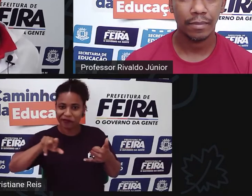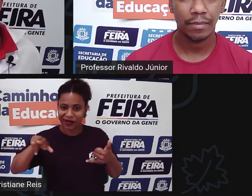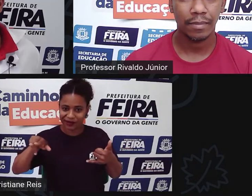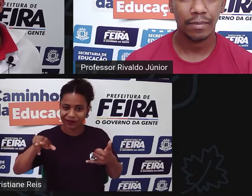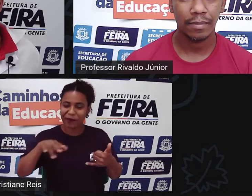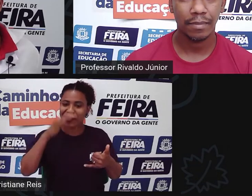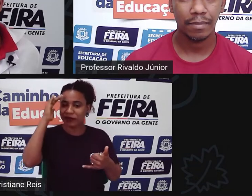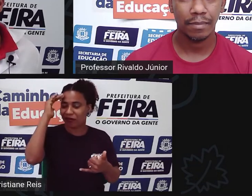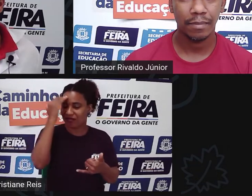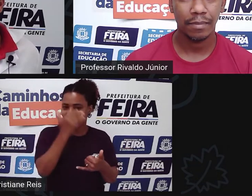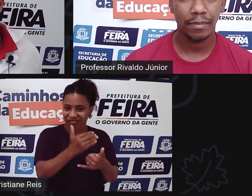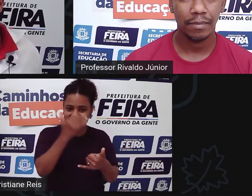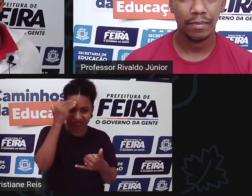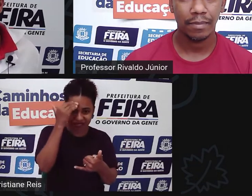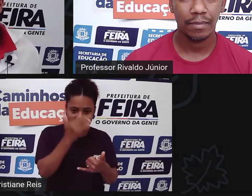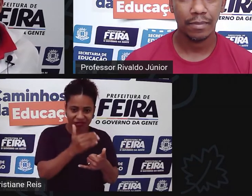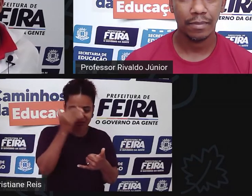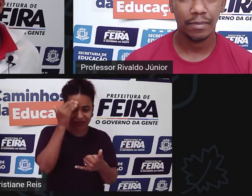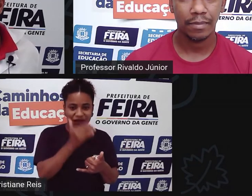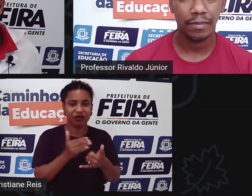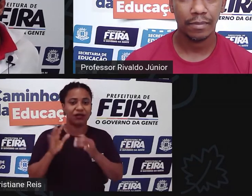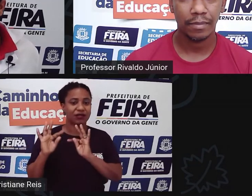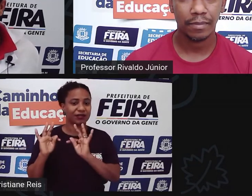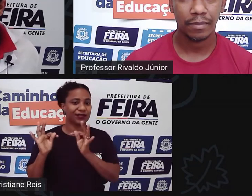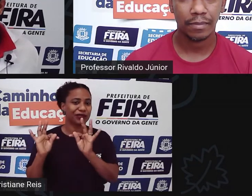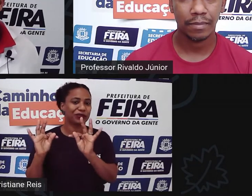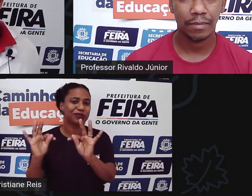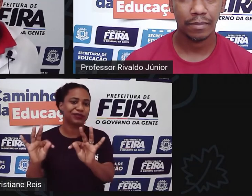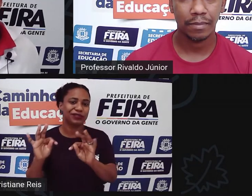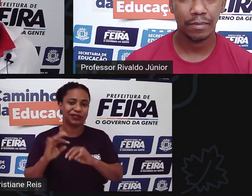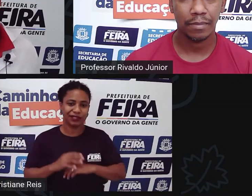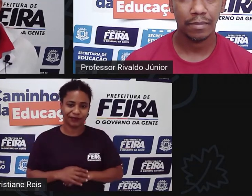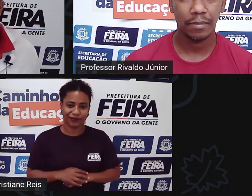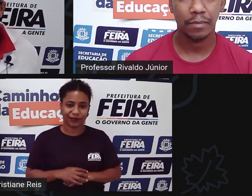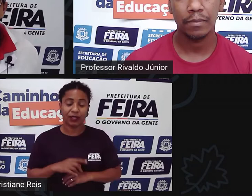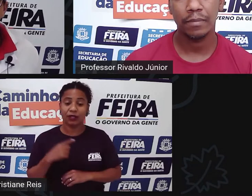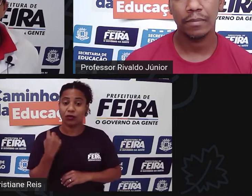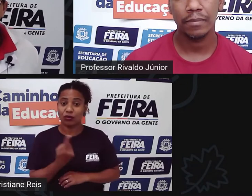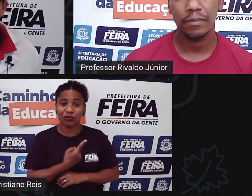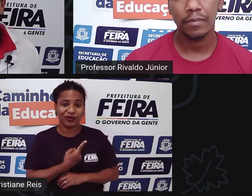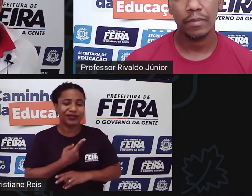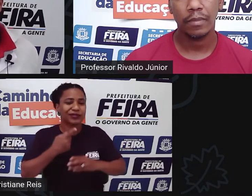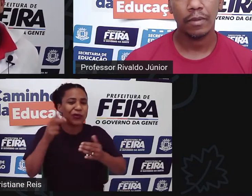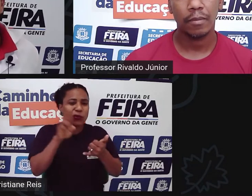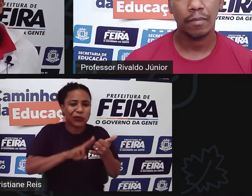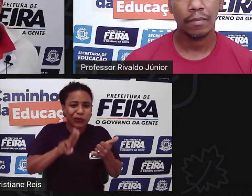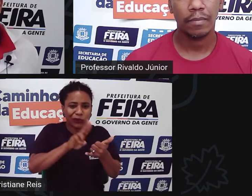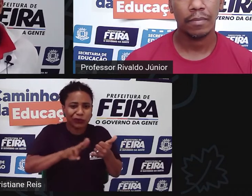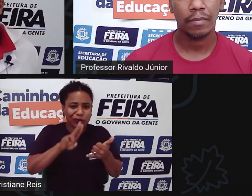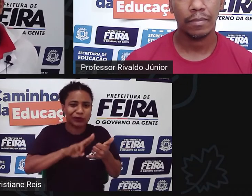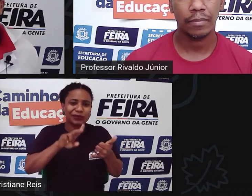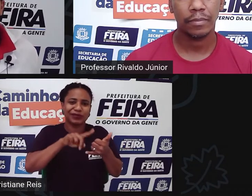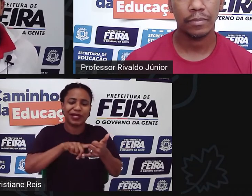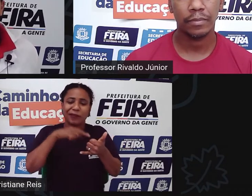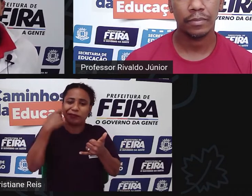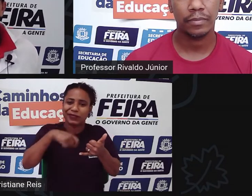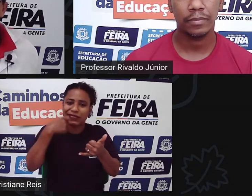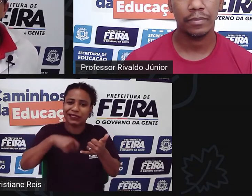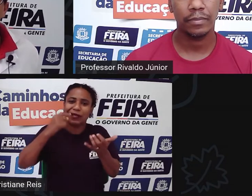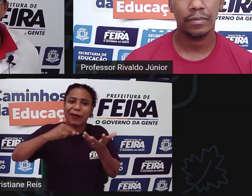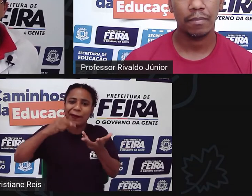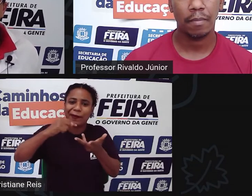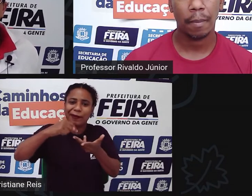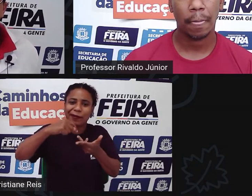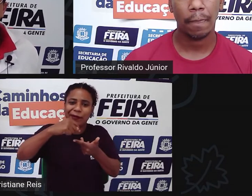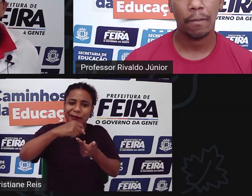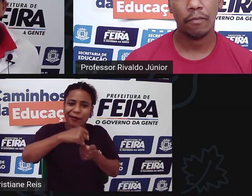escravo dessa tecnologia a gente usa demais depende demais dessa ferramenta que é a internet e a